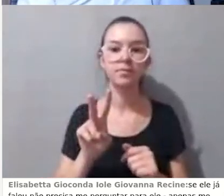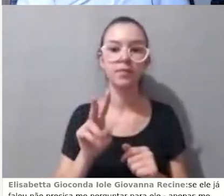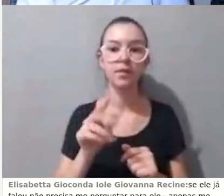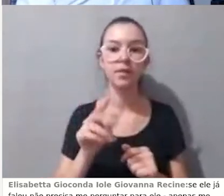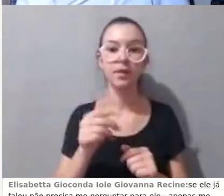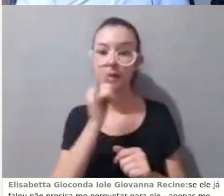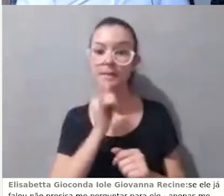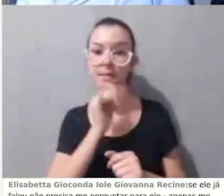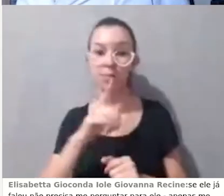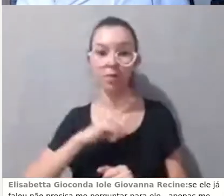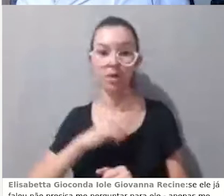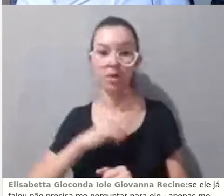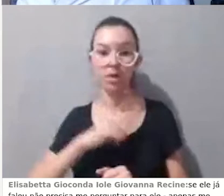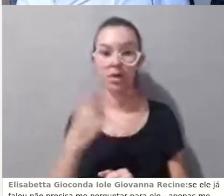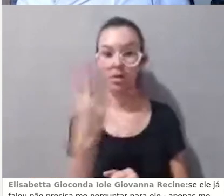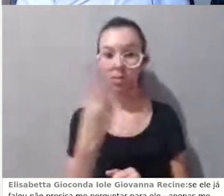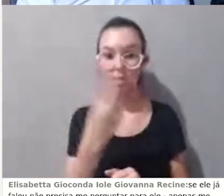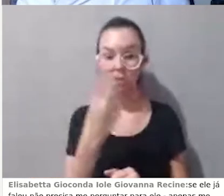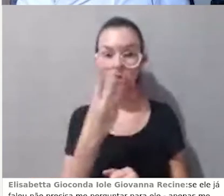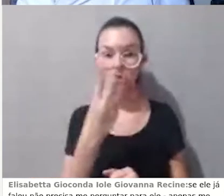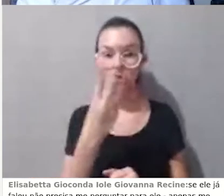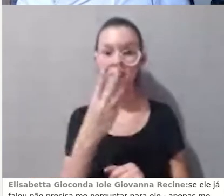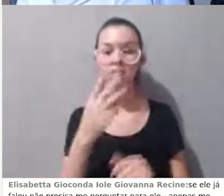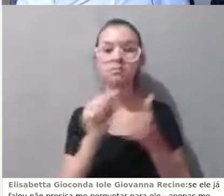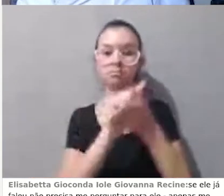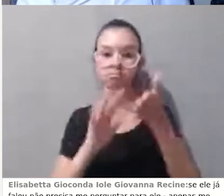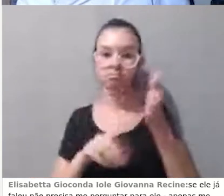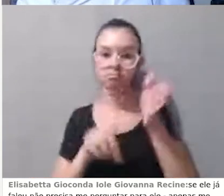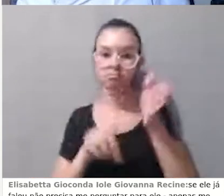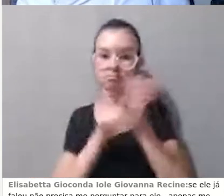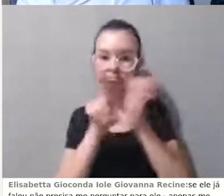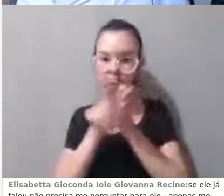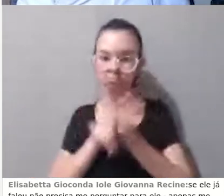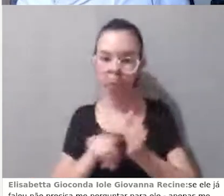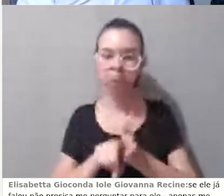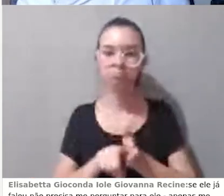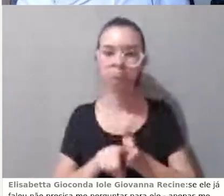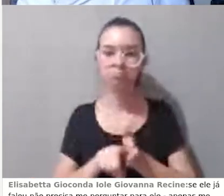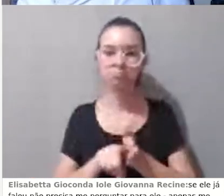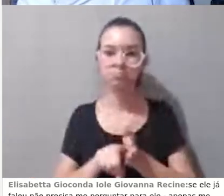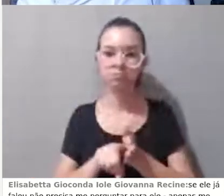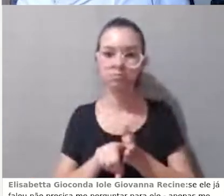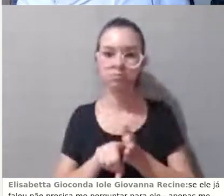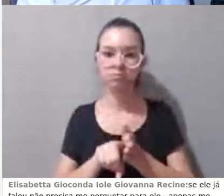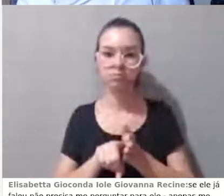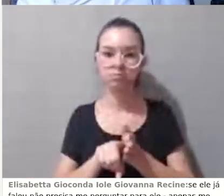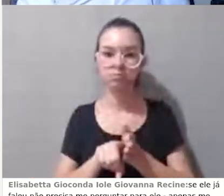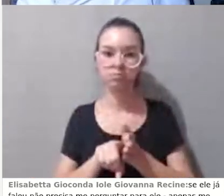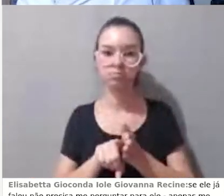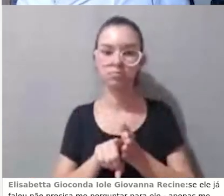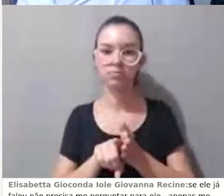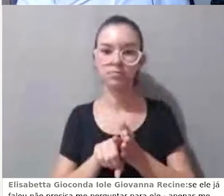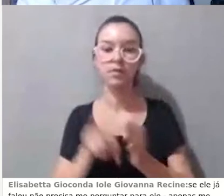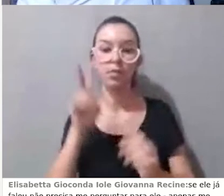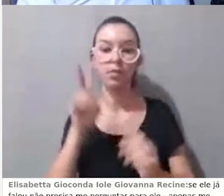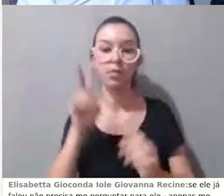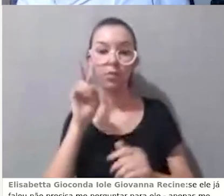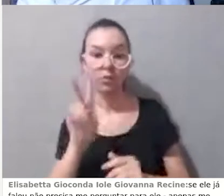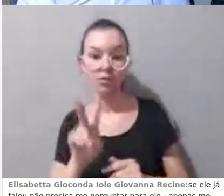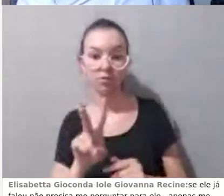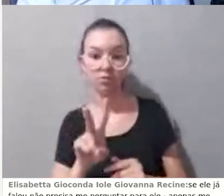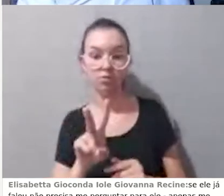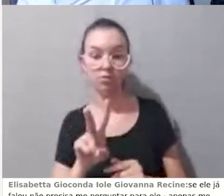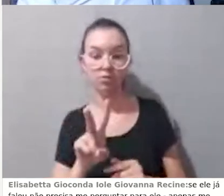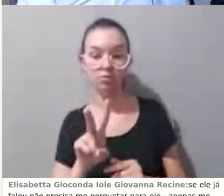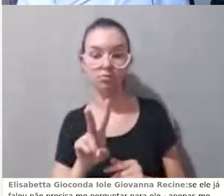e eu consigo identificar que teve só uma submissão de questionário, então eu vejo de uma forma